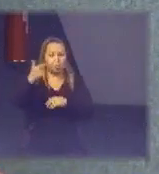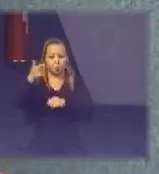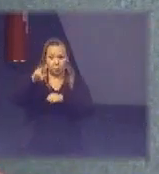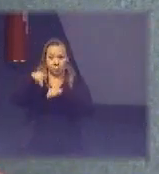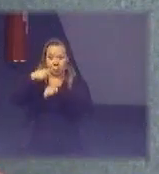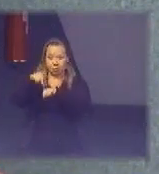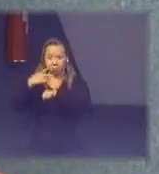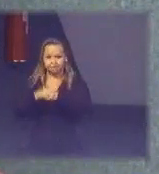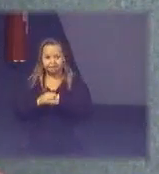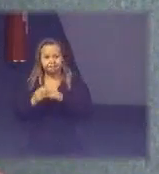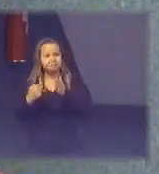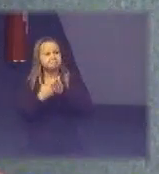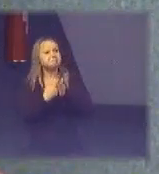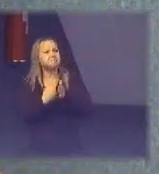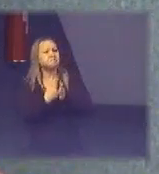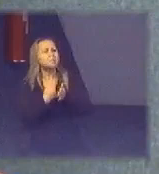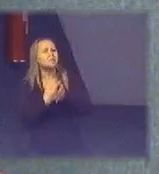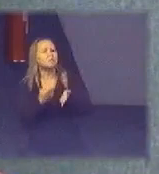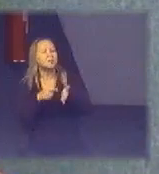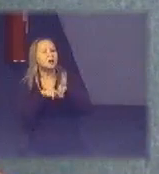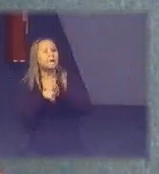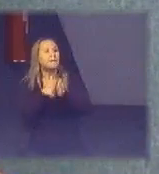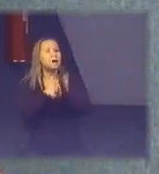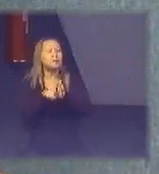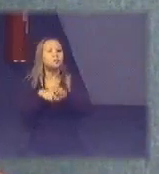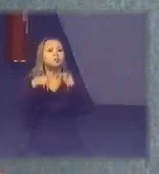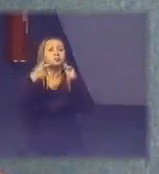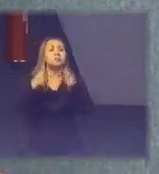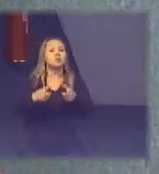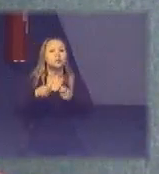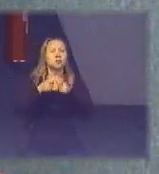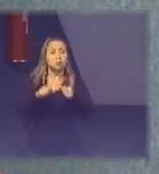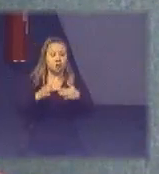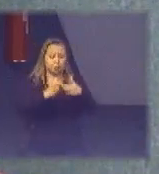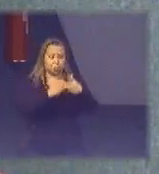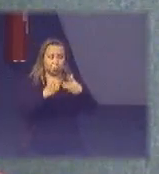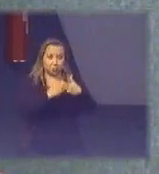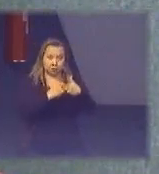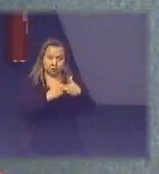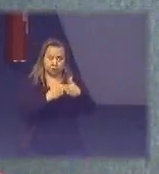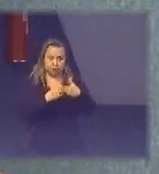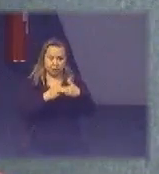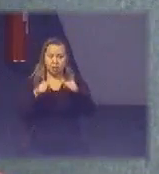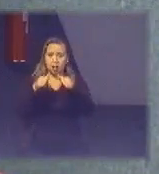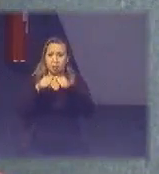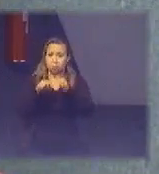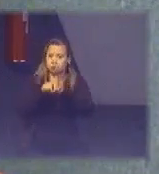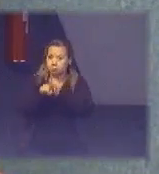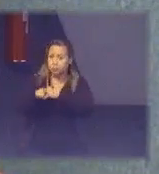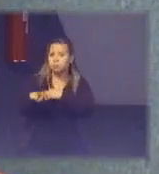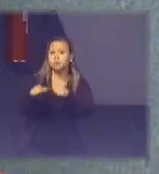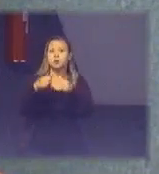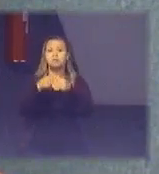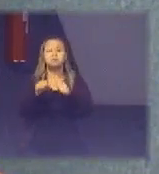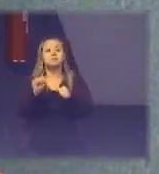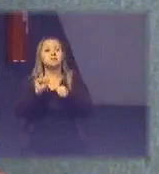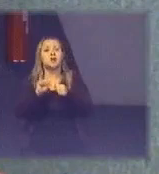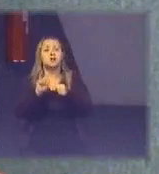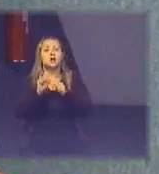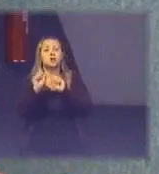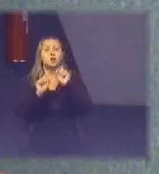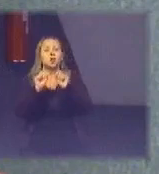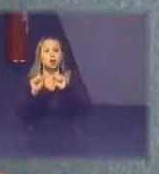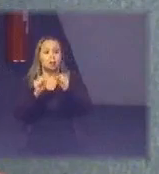empresas o que estão fazendo essas empresas e como já foi falado pelo